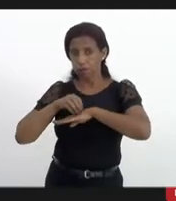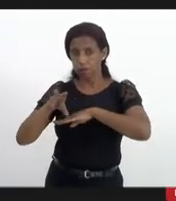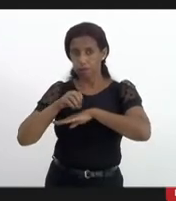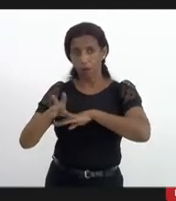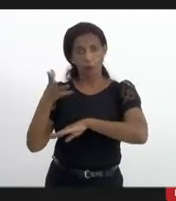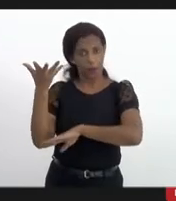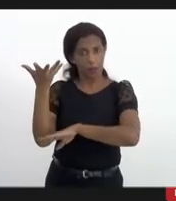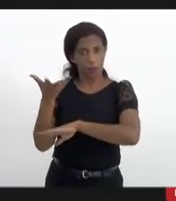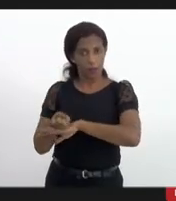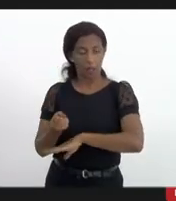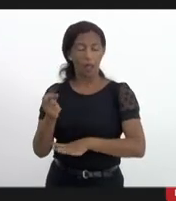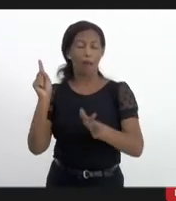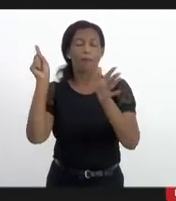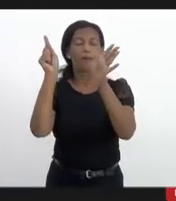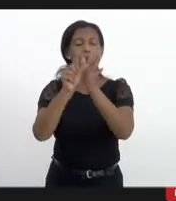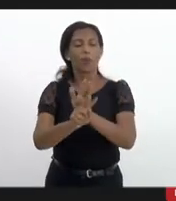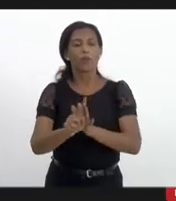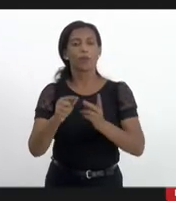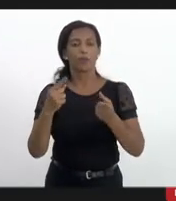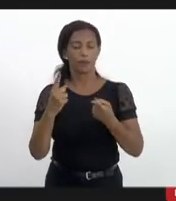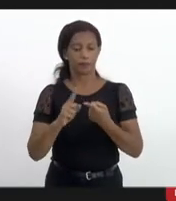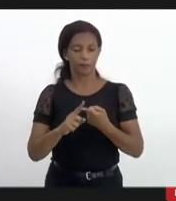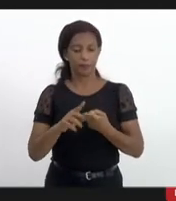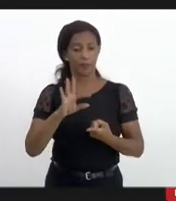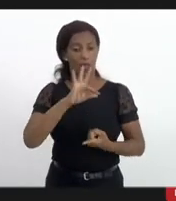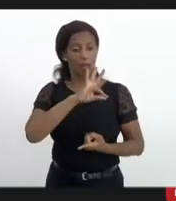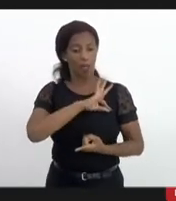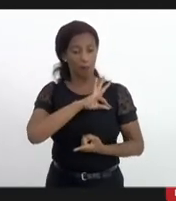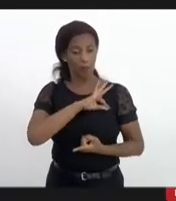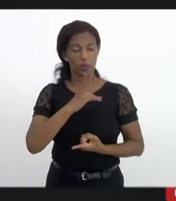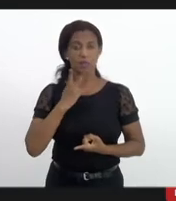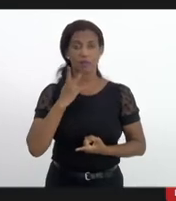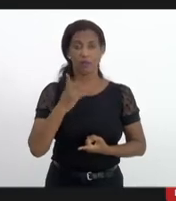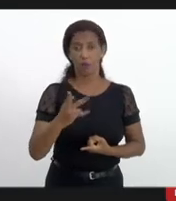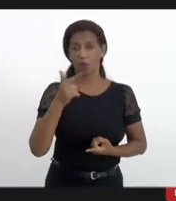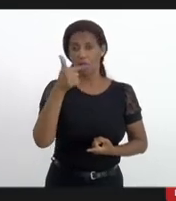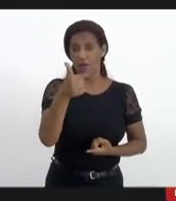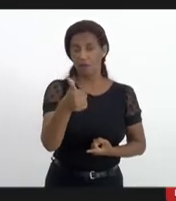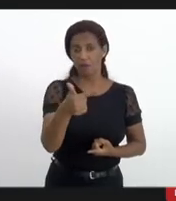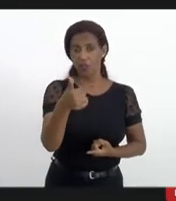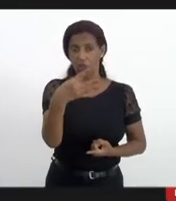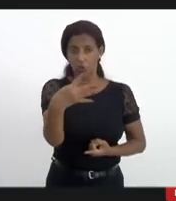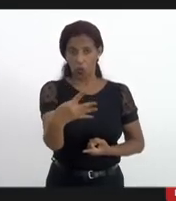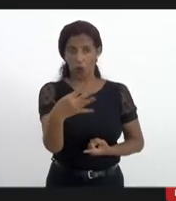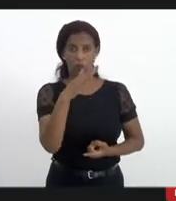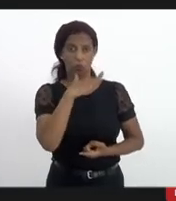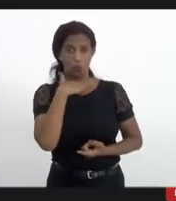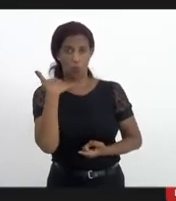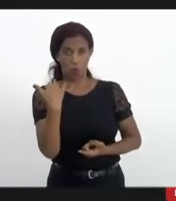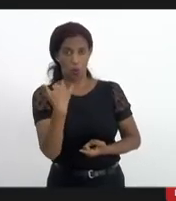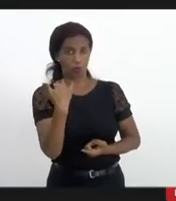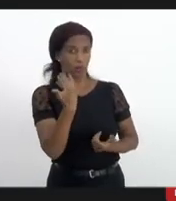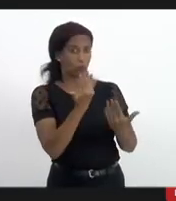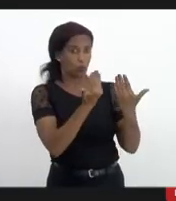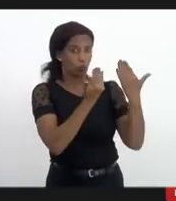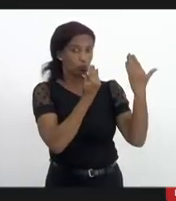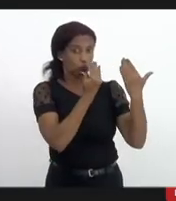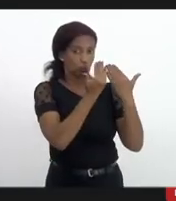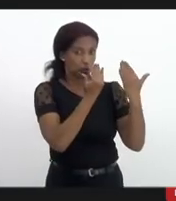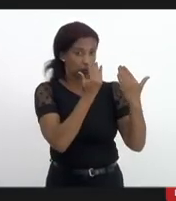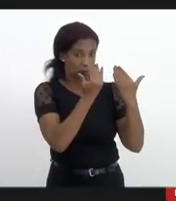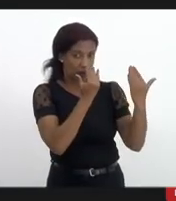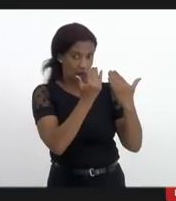gravada a pergunta seria o seguinte a polícia disse que 24 mortos eram suspeitos entre